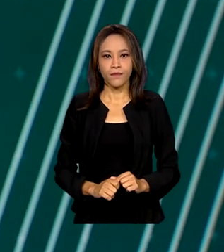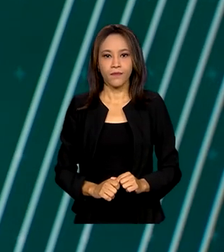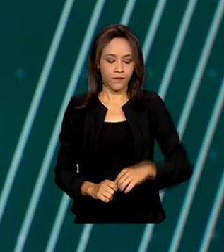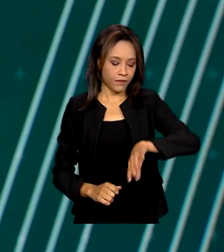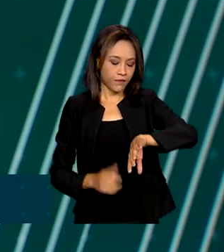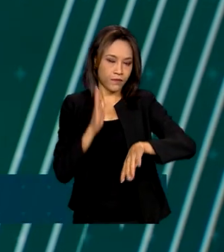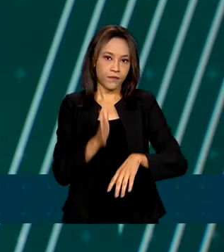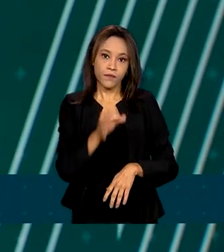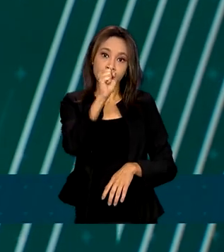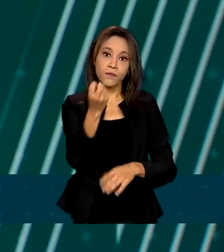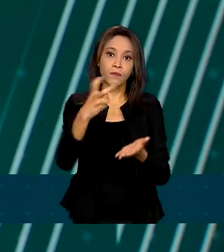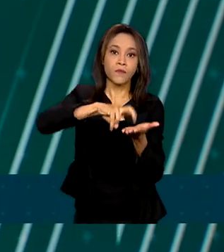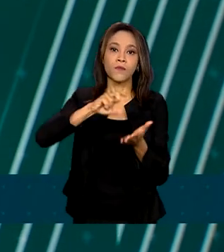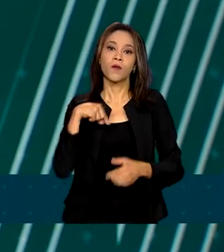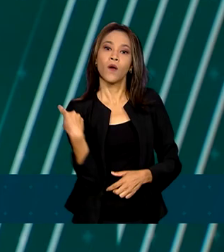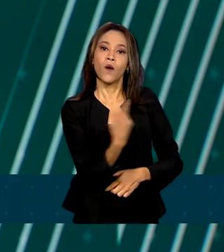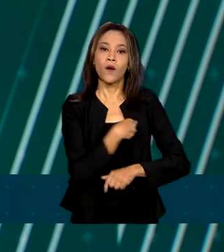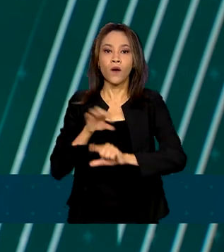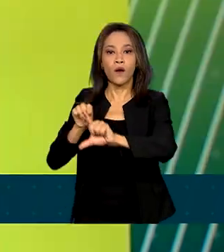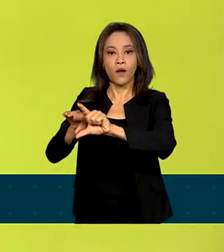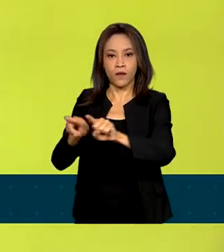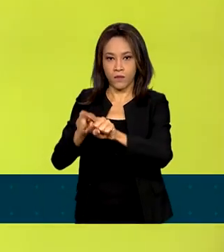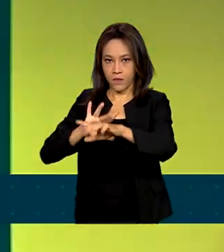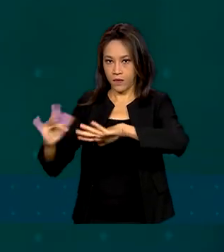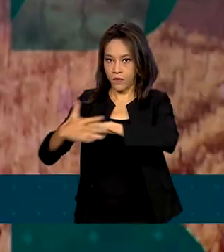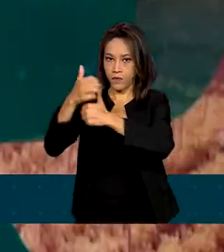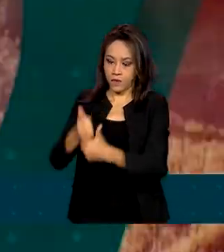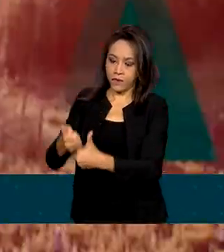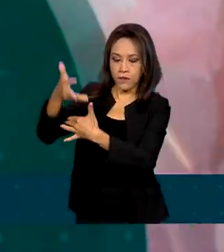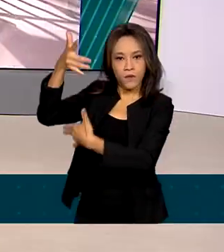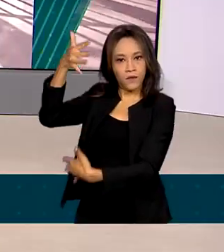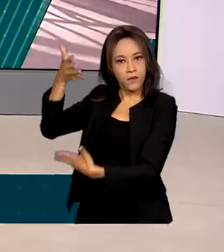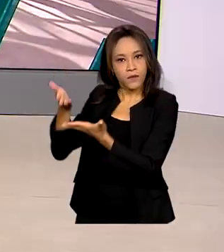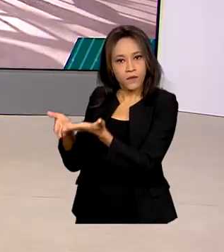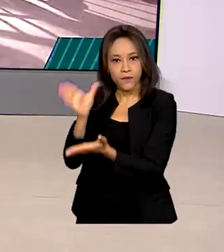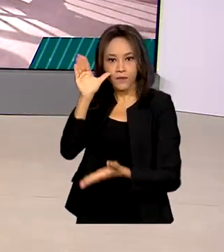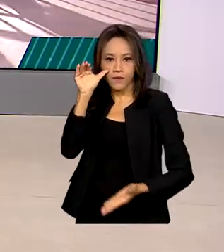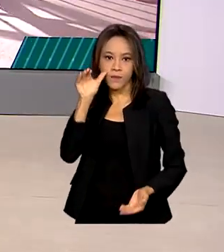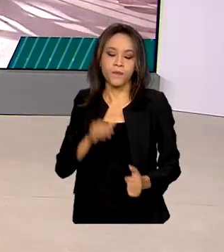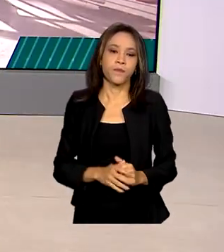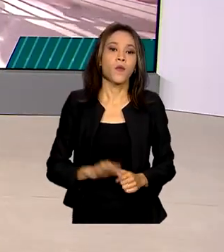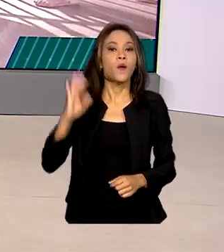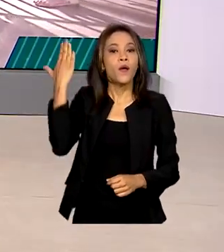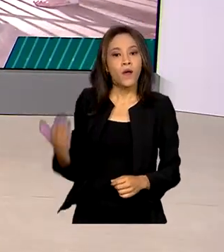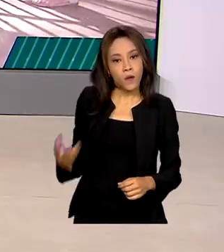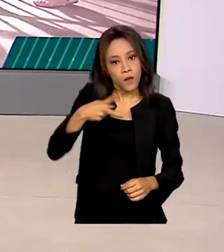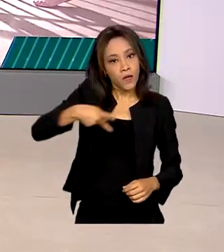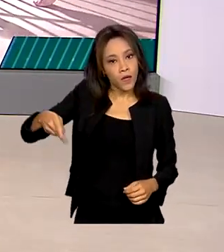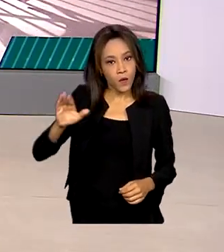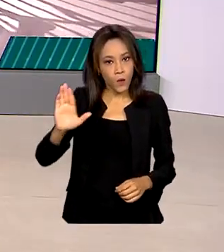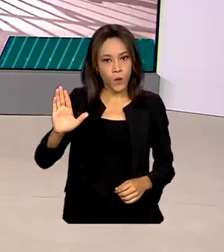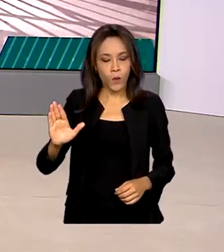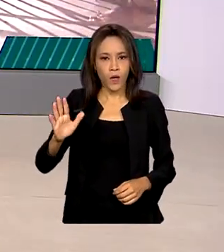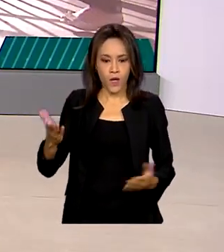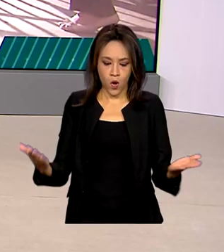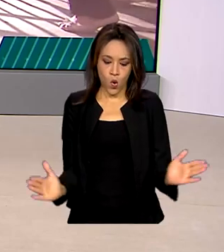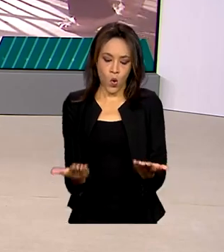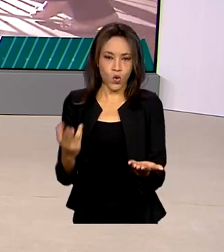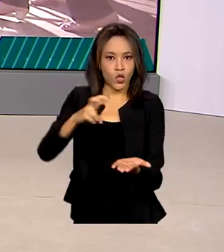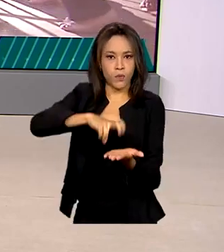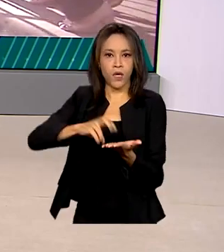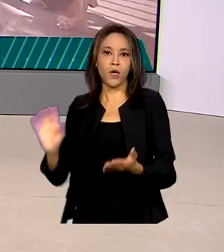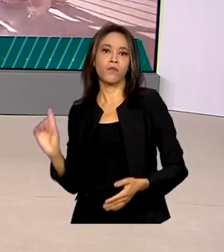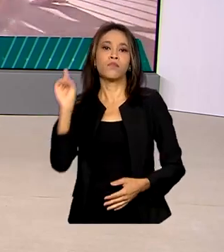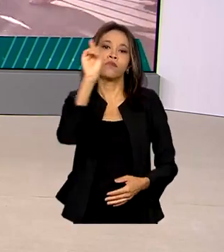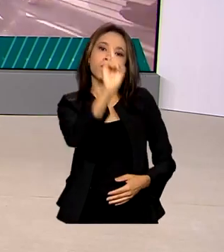Oito horas da manhã, estamos ao vivo também pelas redes sociais. O presidente Lula desembarca agora de manhã em Boa